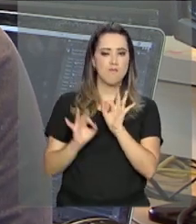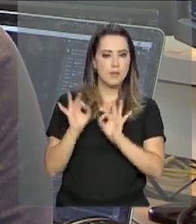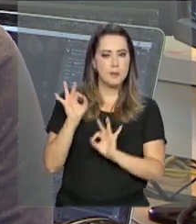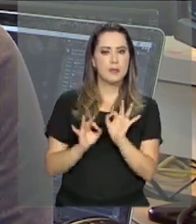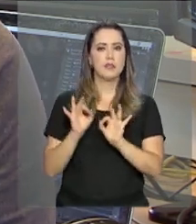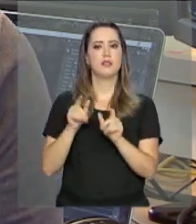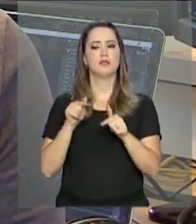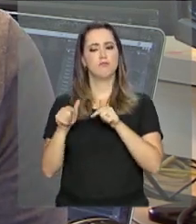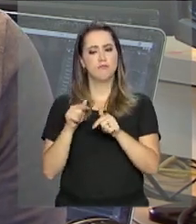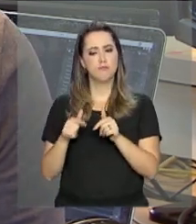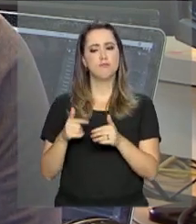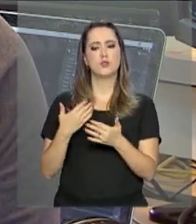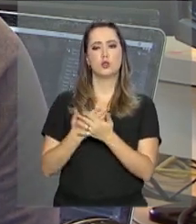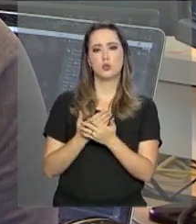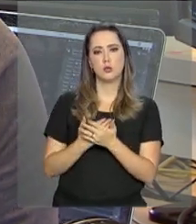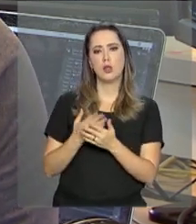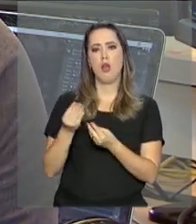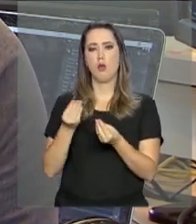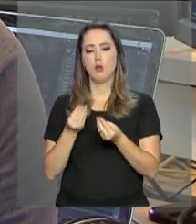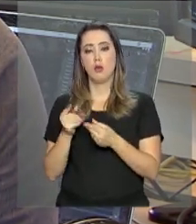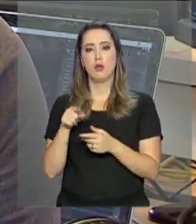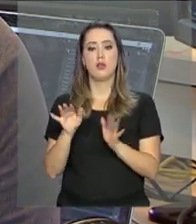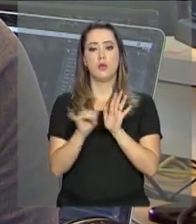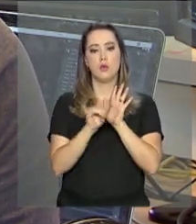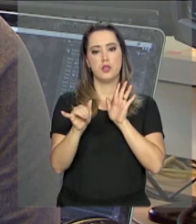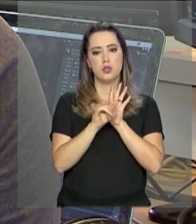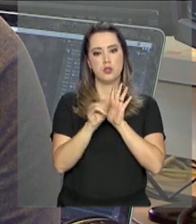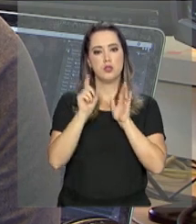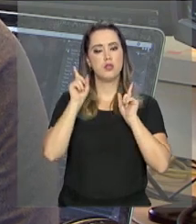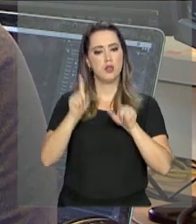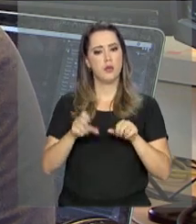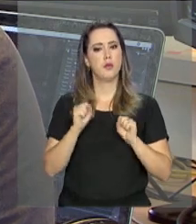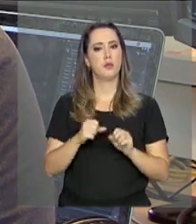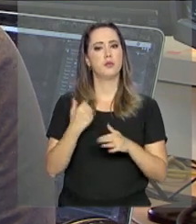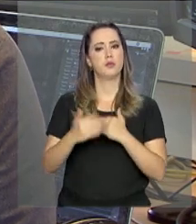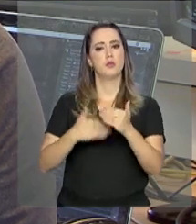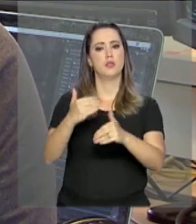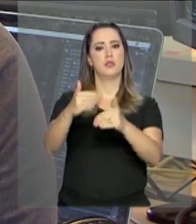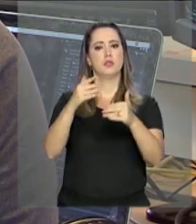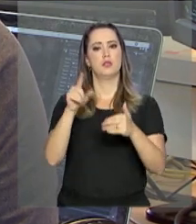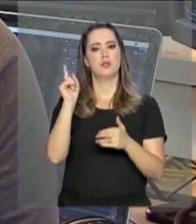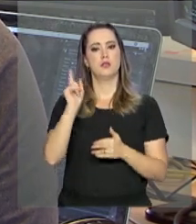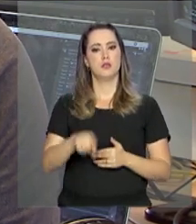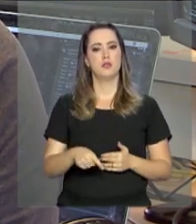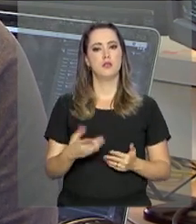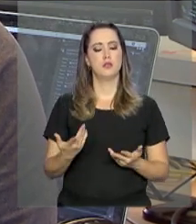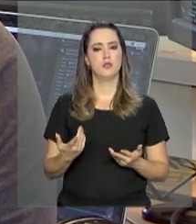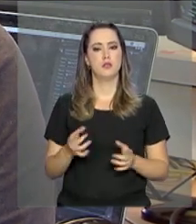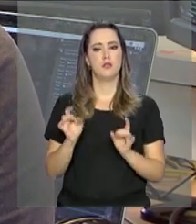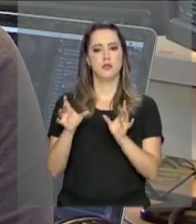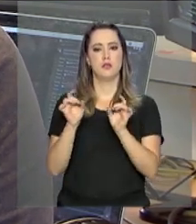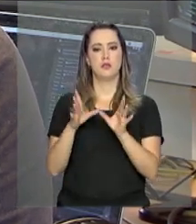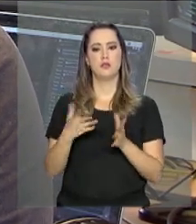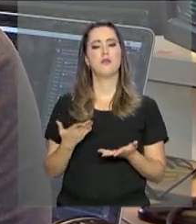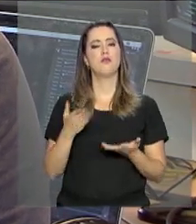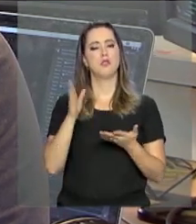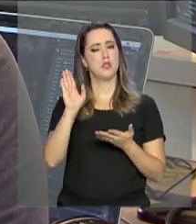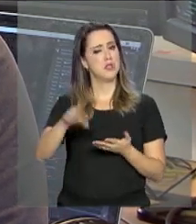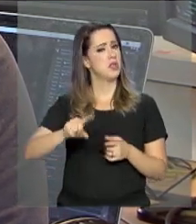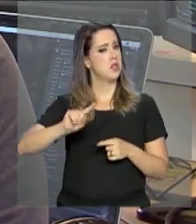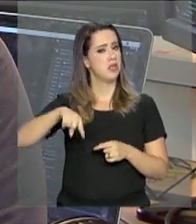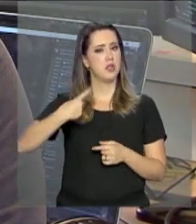E com essa ajuda desses editais, a gente é capaz de desenvolver e vender e colocar esses jogos